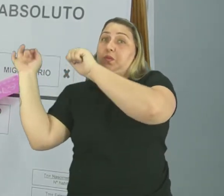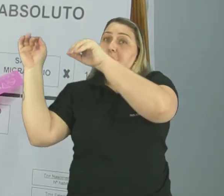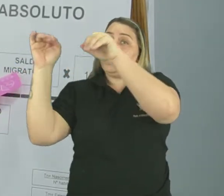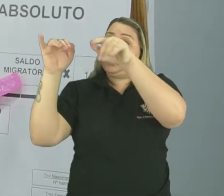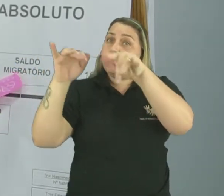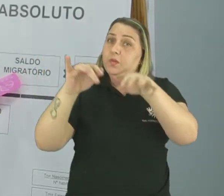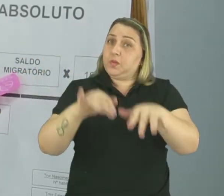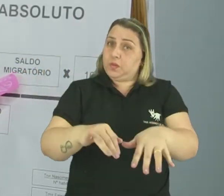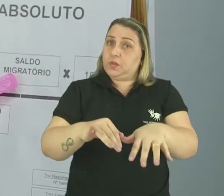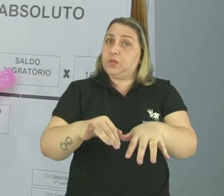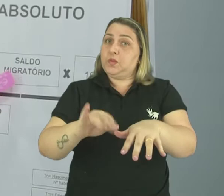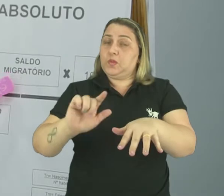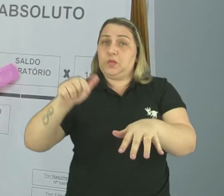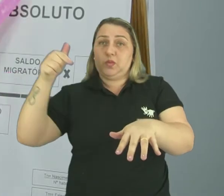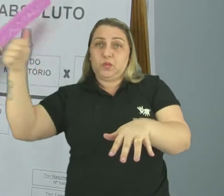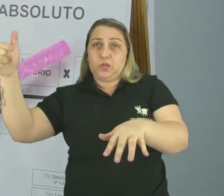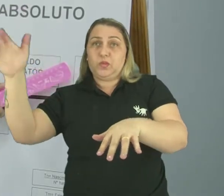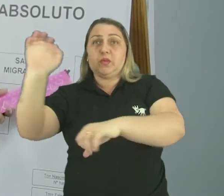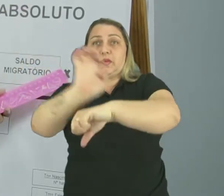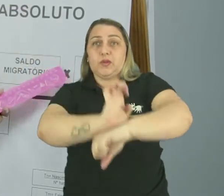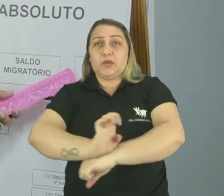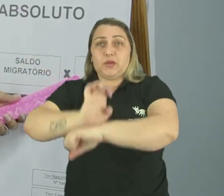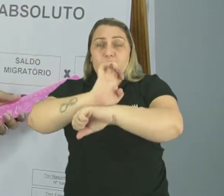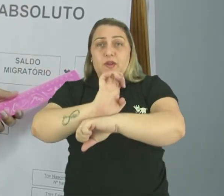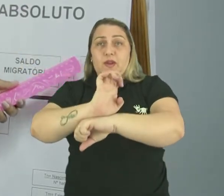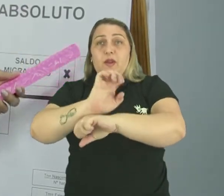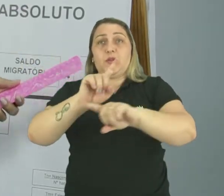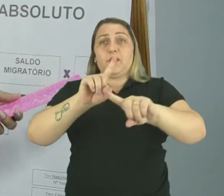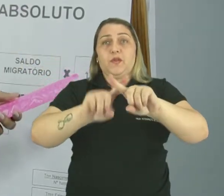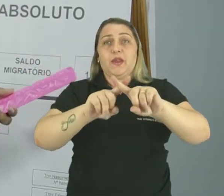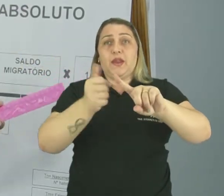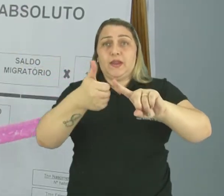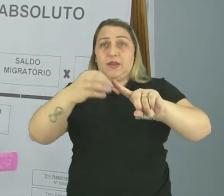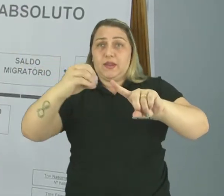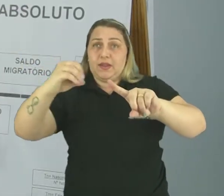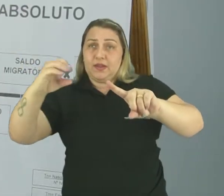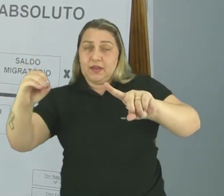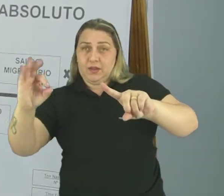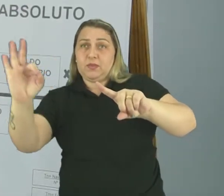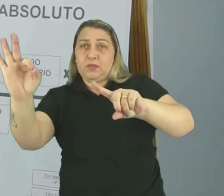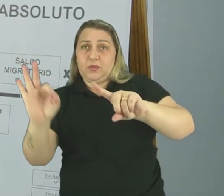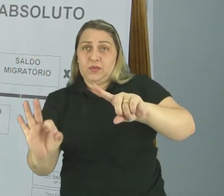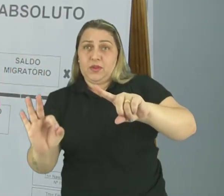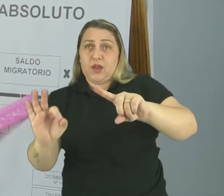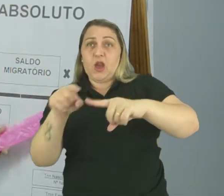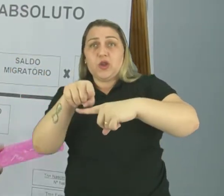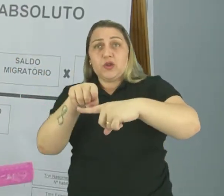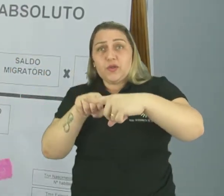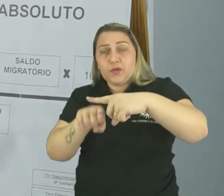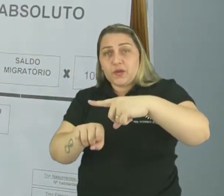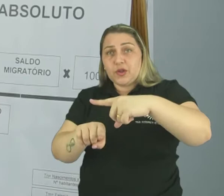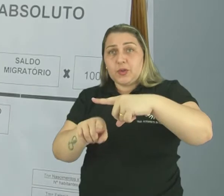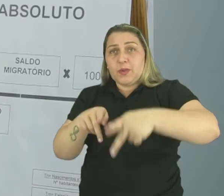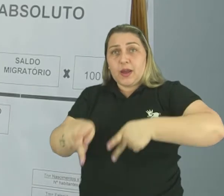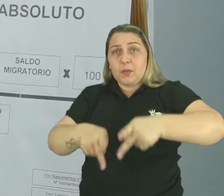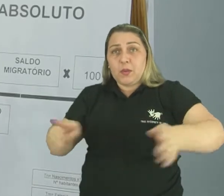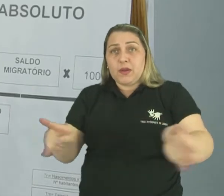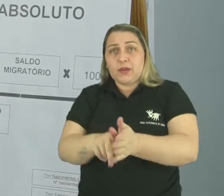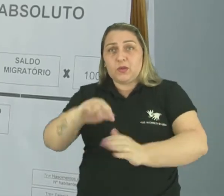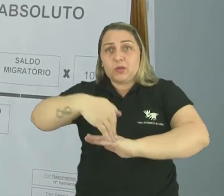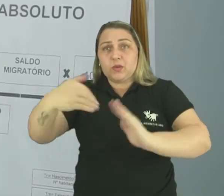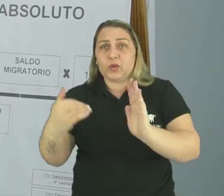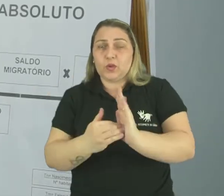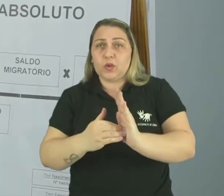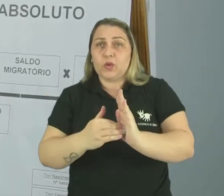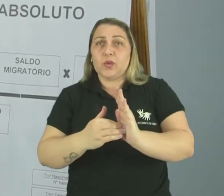ficaram aqui, que eram de outros lugares, vezes 100, para tirar o percentual, divido pela população total